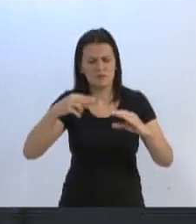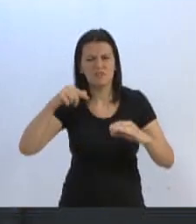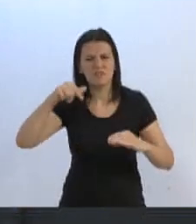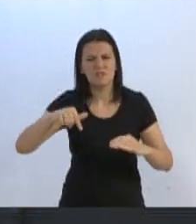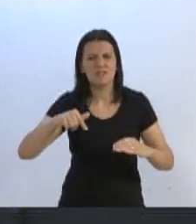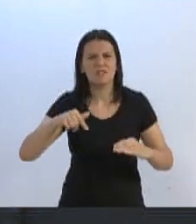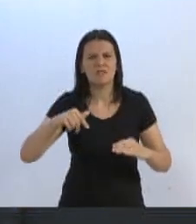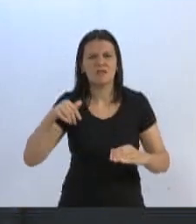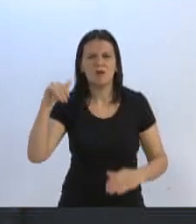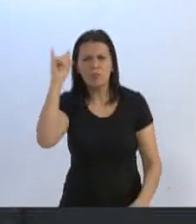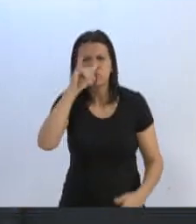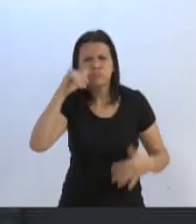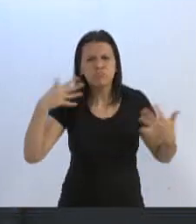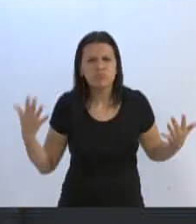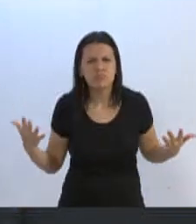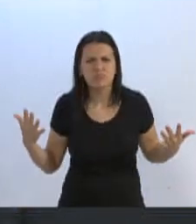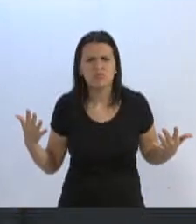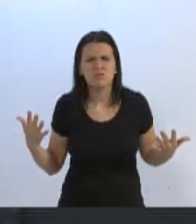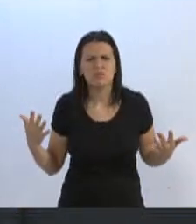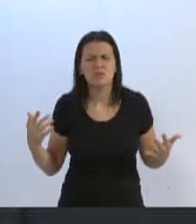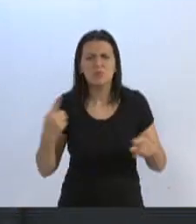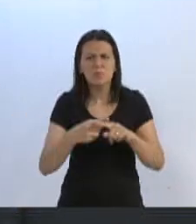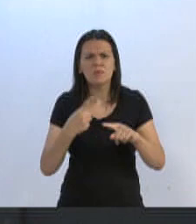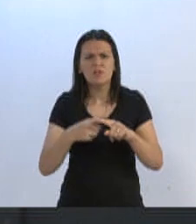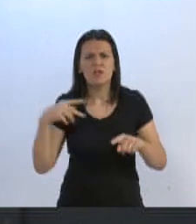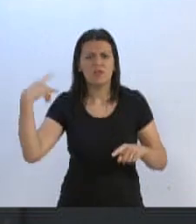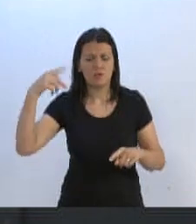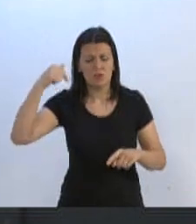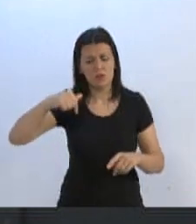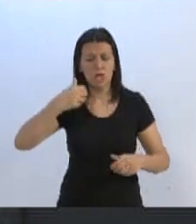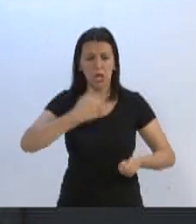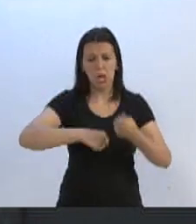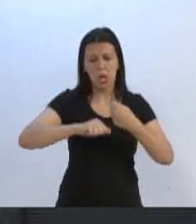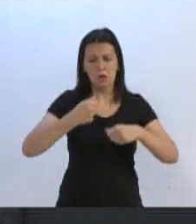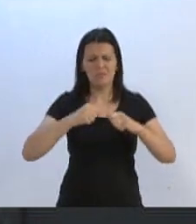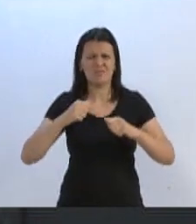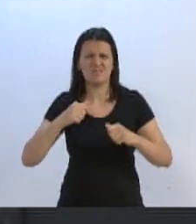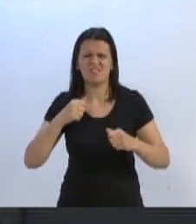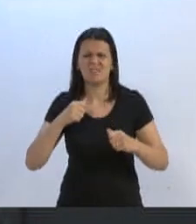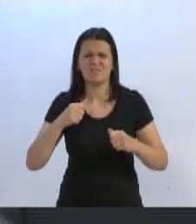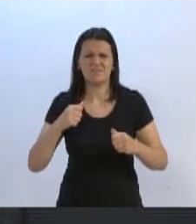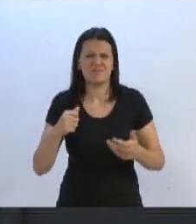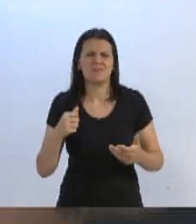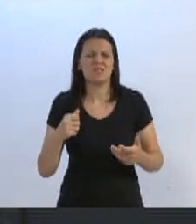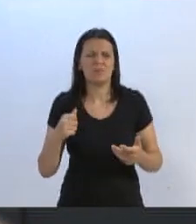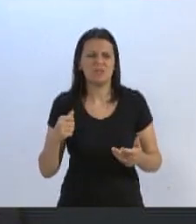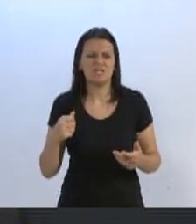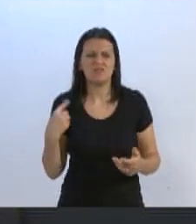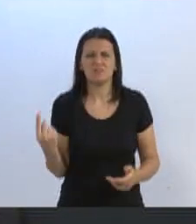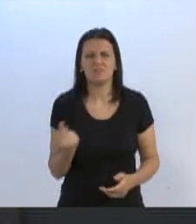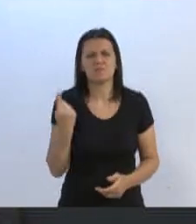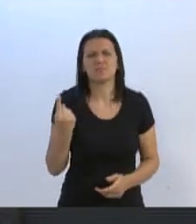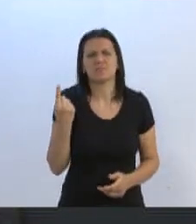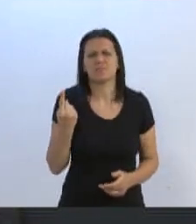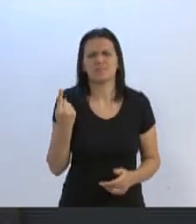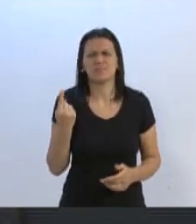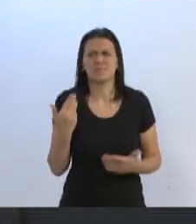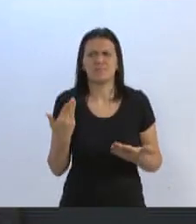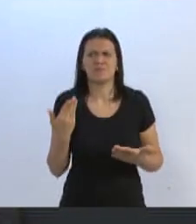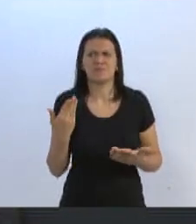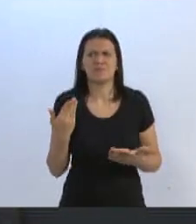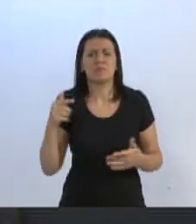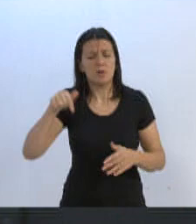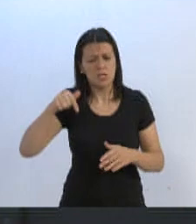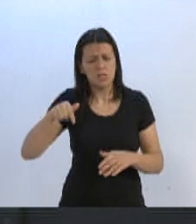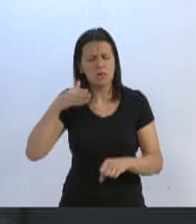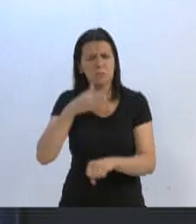palhaçada quando vem vereador aqui dizer de economia e que é independente. Ninguém aqui é independente. Para estar na mesa, teve participação de